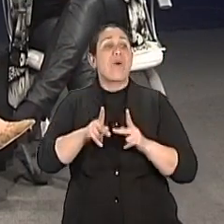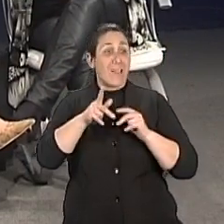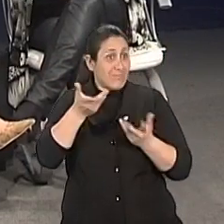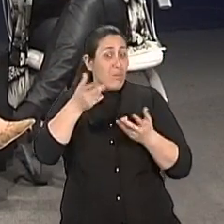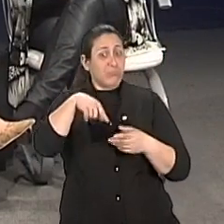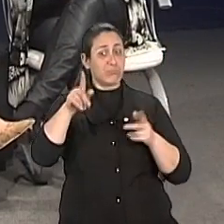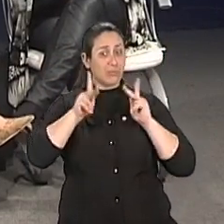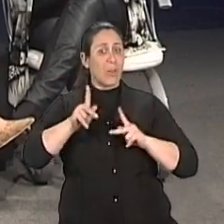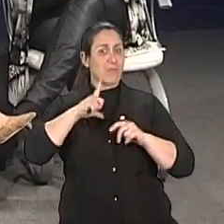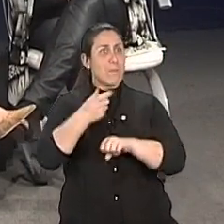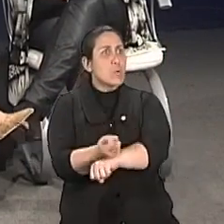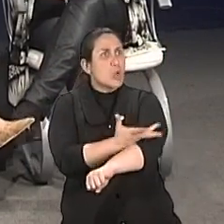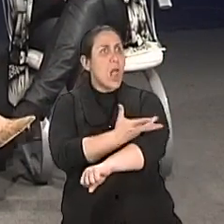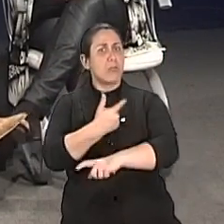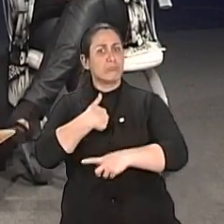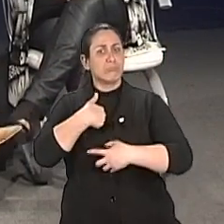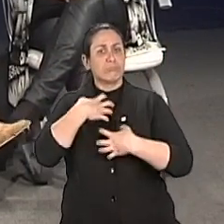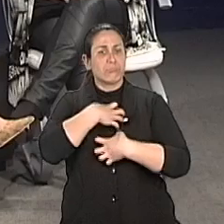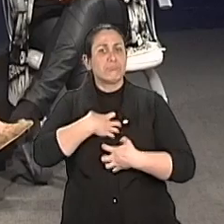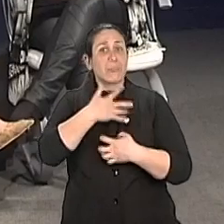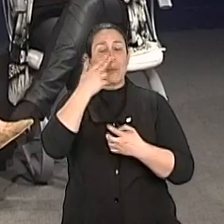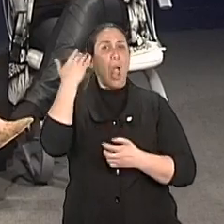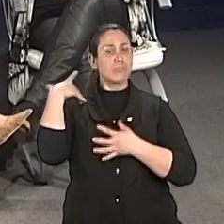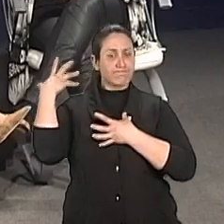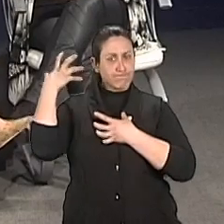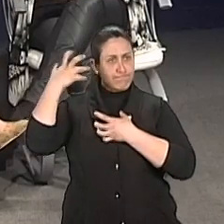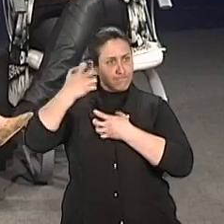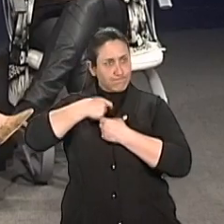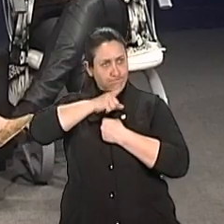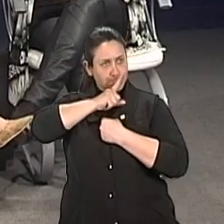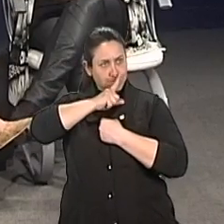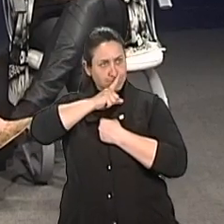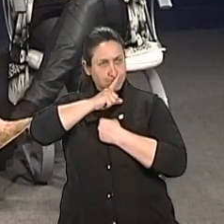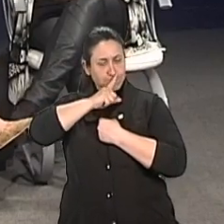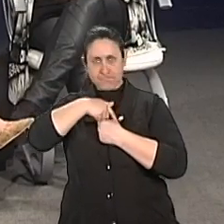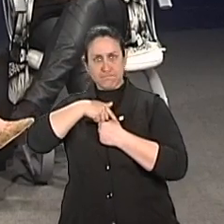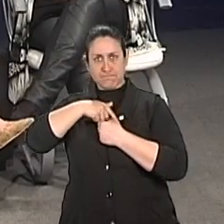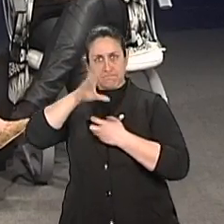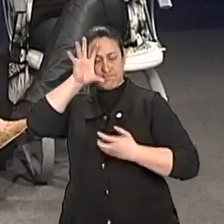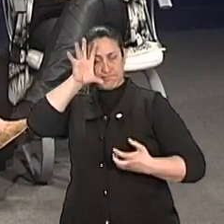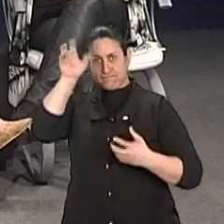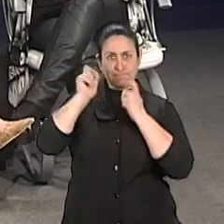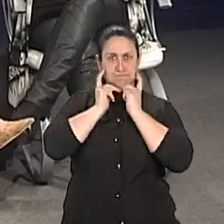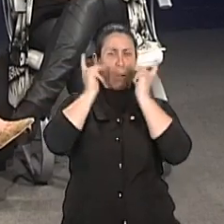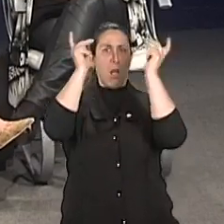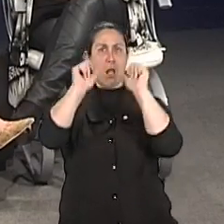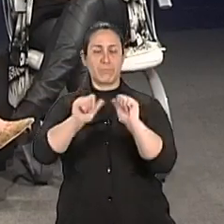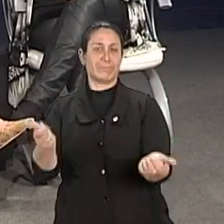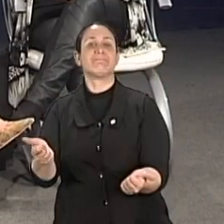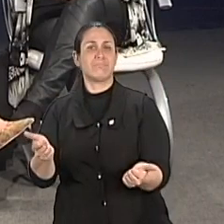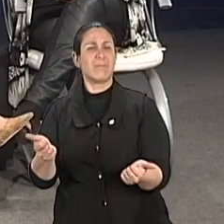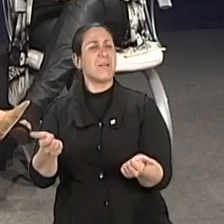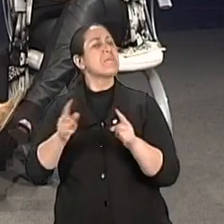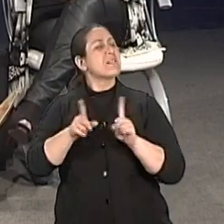criativo, digo assim... certeza. Com certeza, né? E existe uma possibilidade também de uma reestruturação nesses